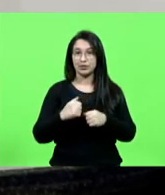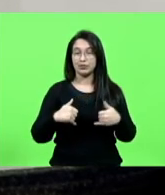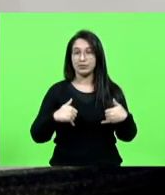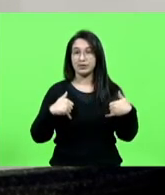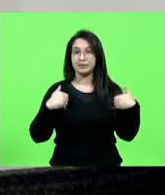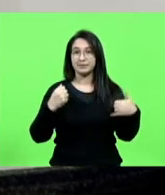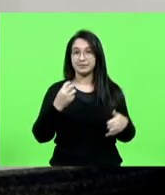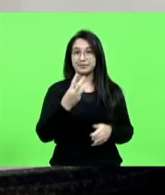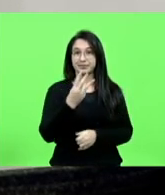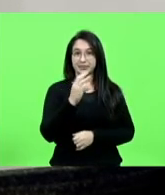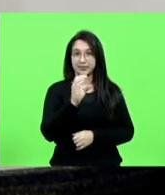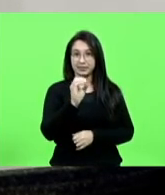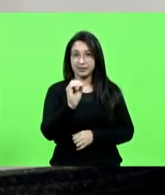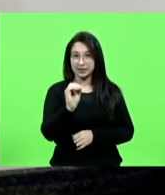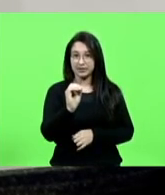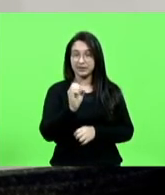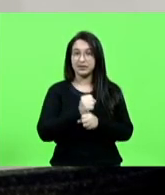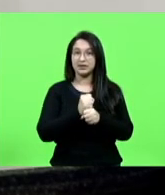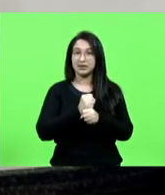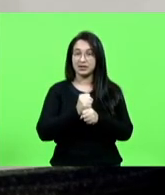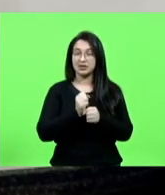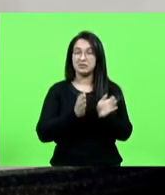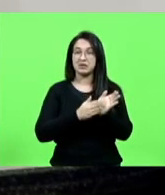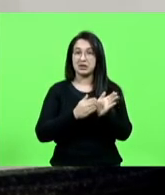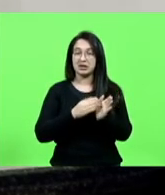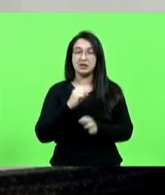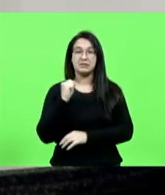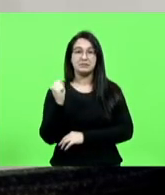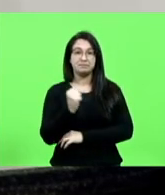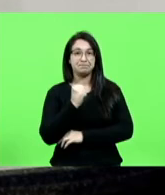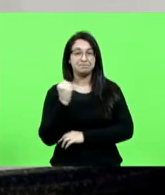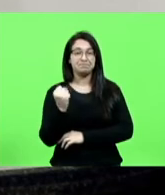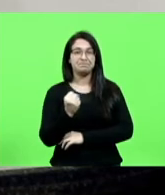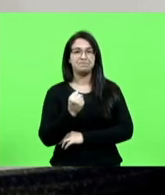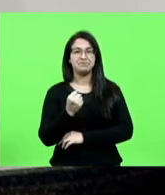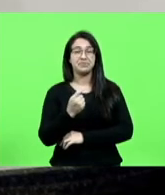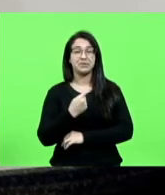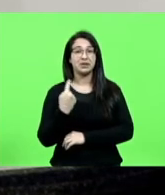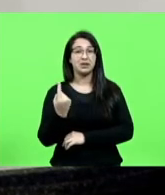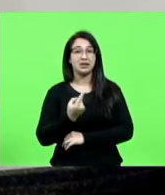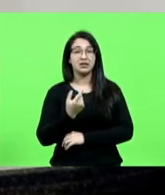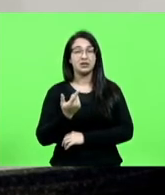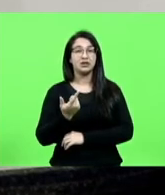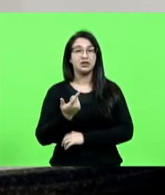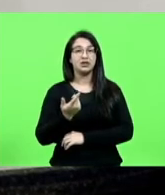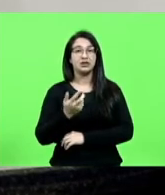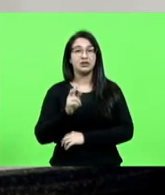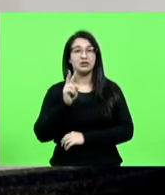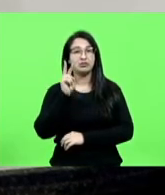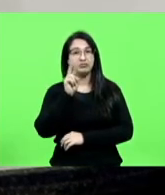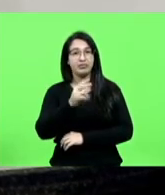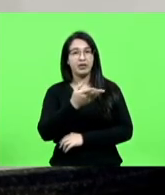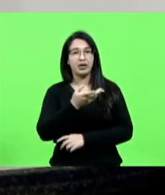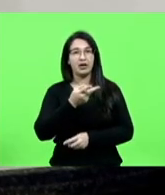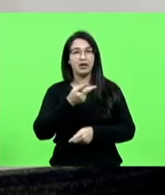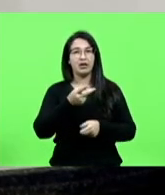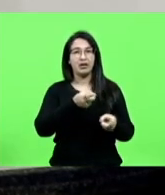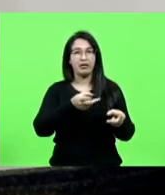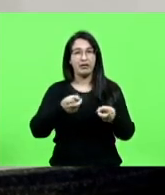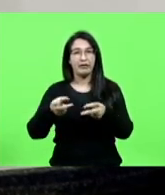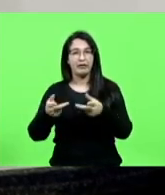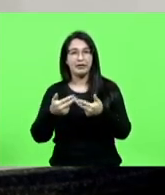30 anos parabéns pelo sucesso né a gente nunca quer ver quem bem começa e sim quem bem acaba